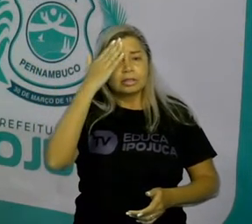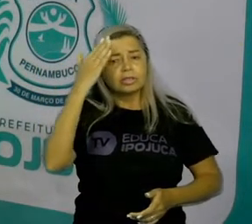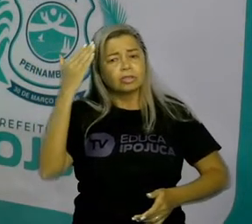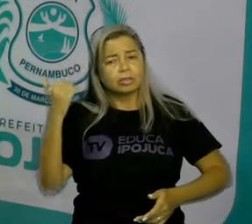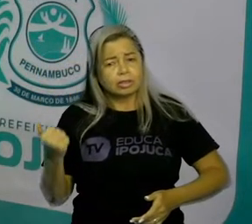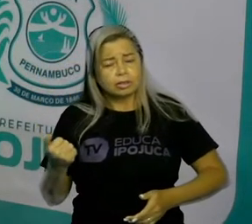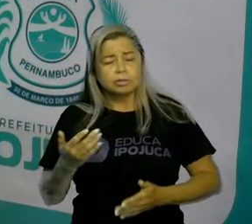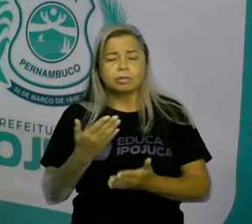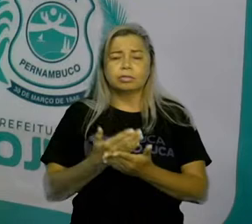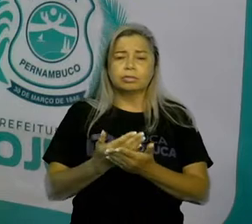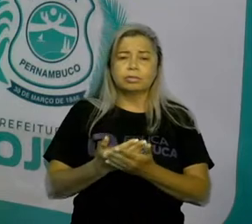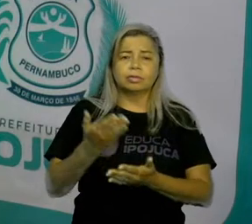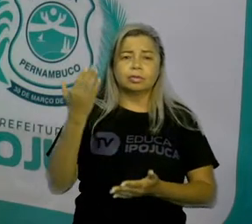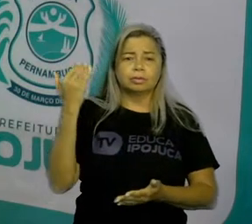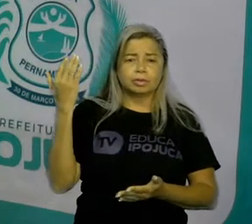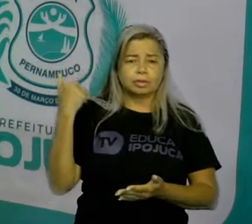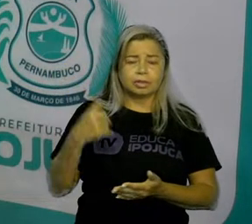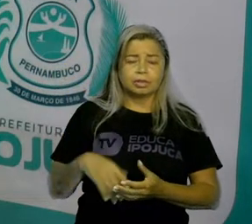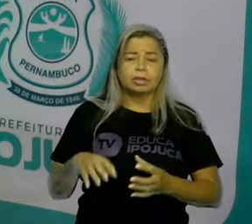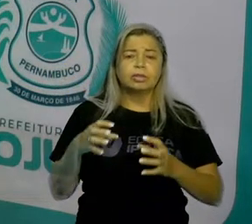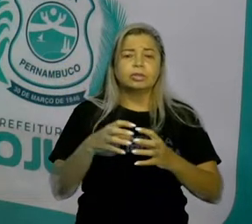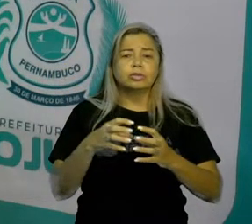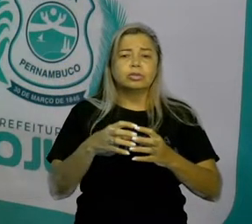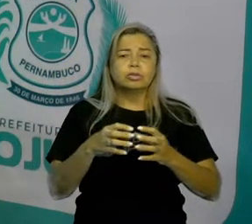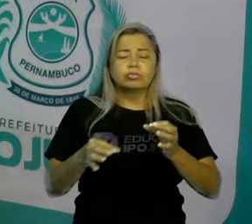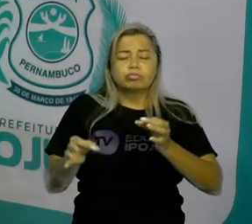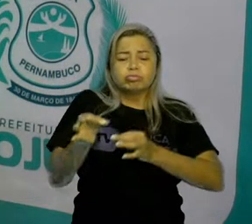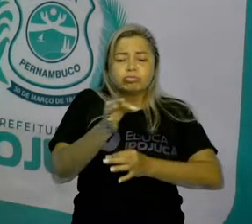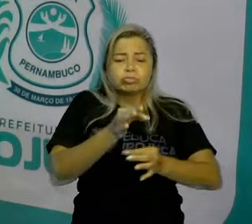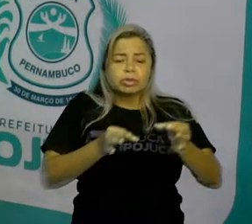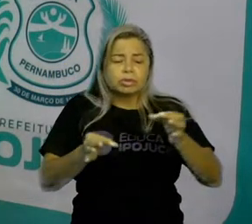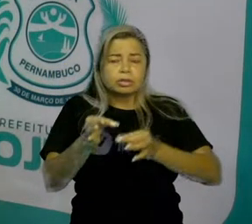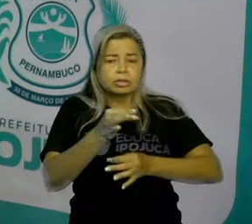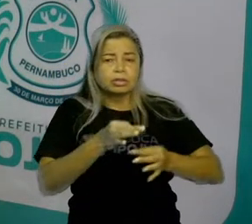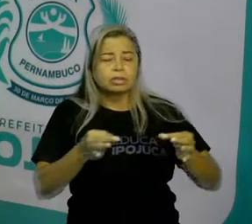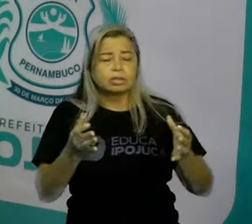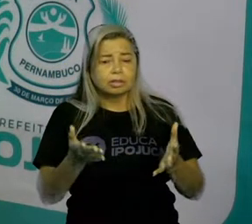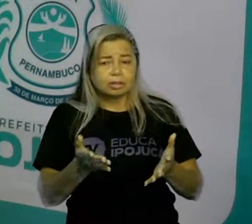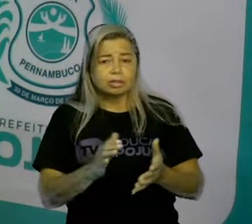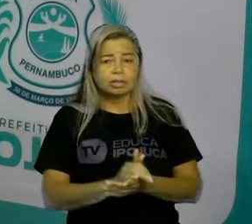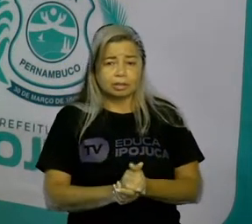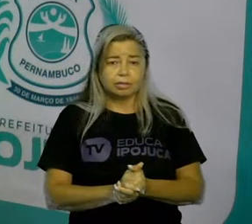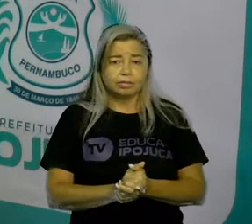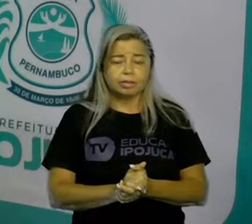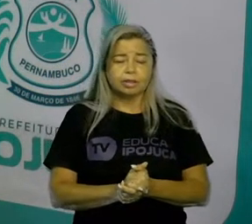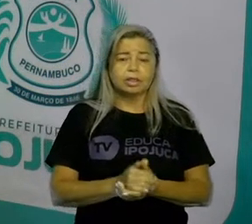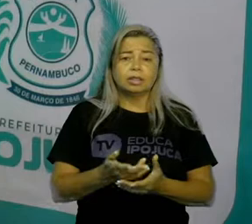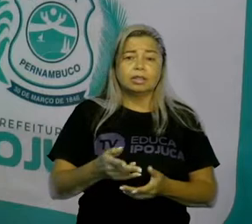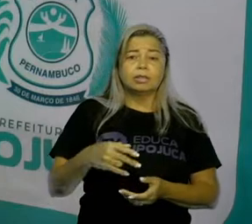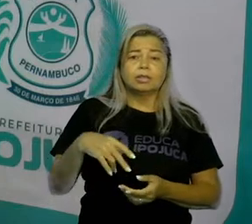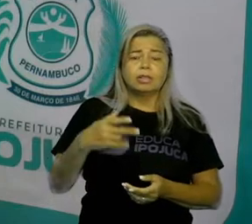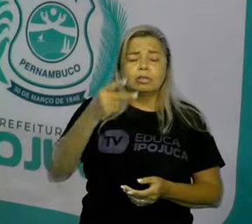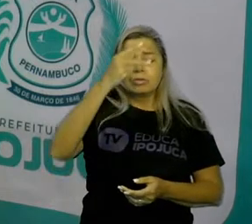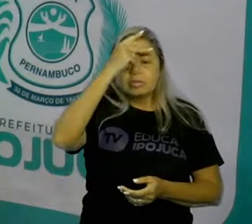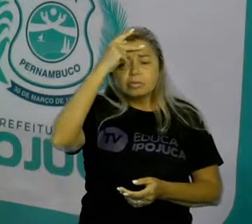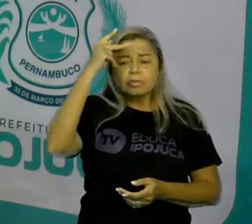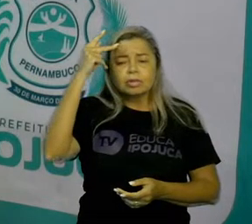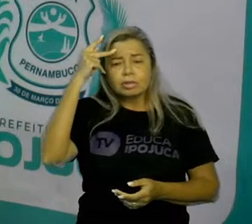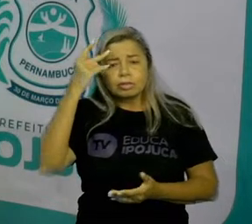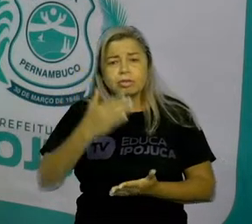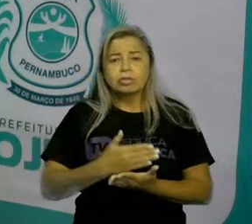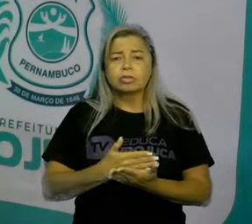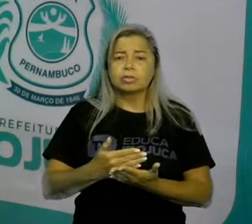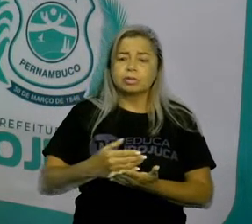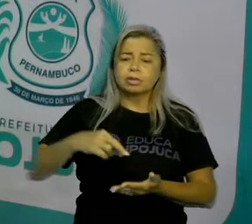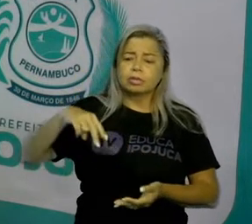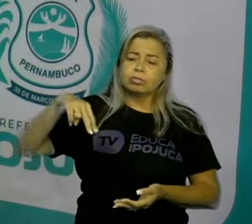organizar e eles começaram a andar para formar, para ir para lugares, para formar o